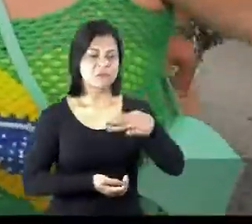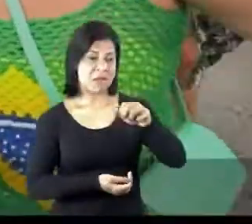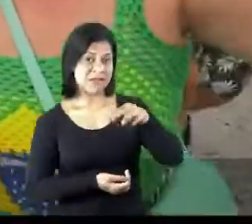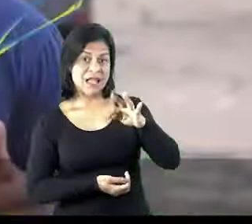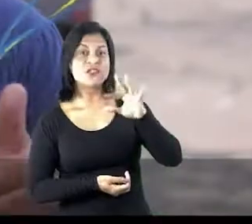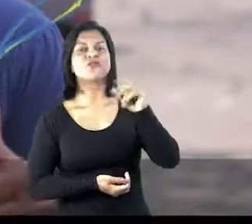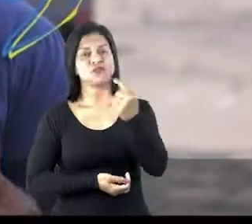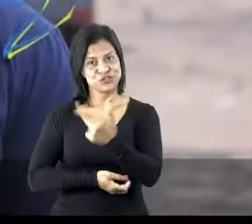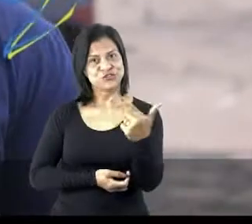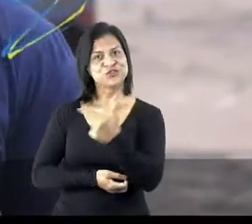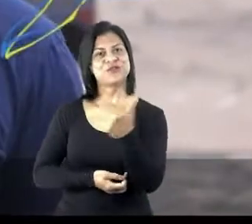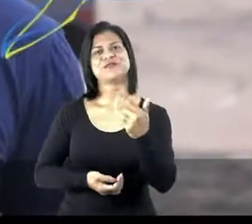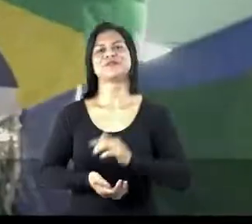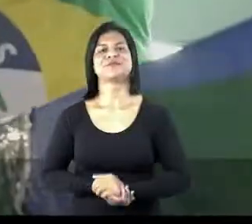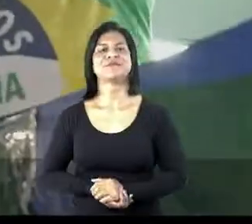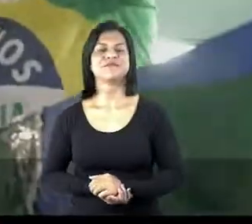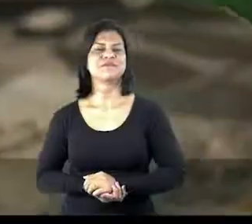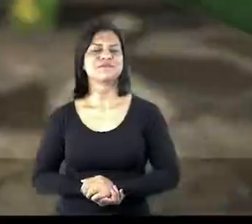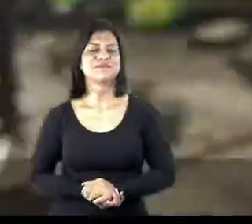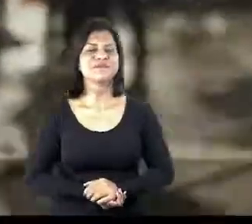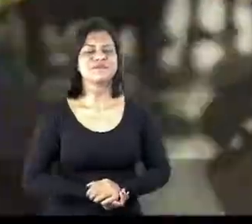É Manato 22.